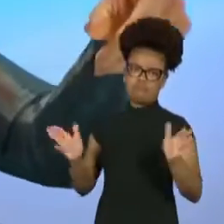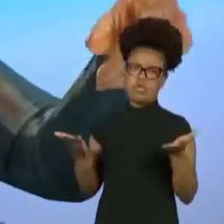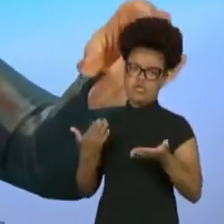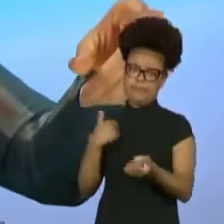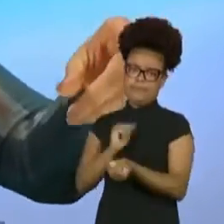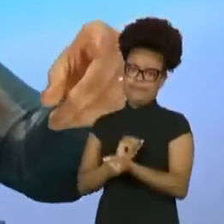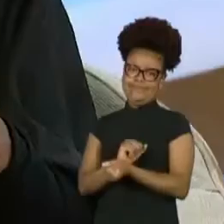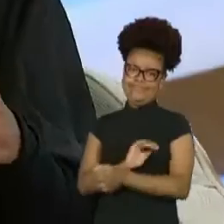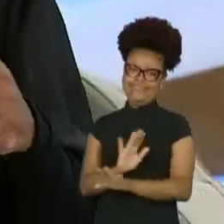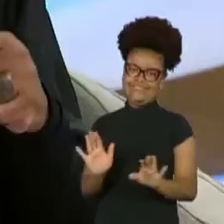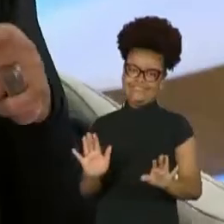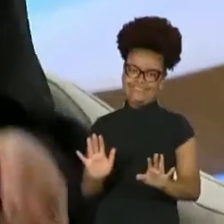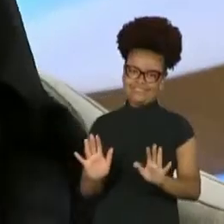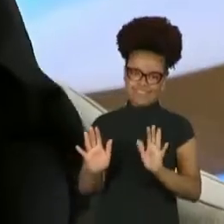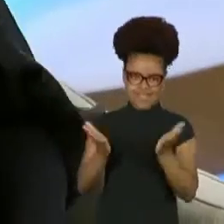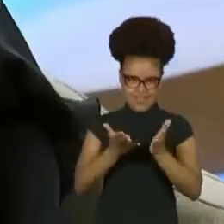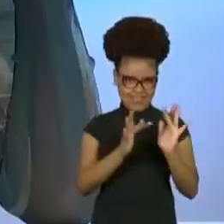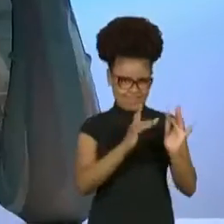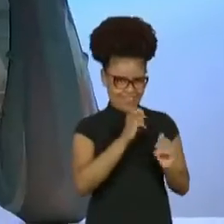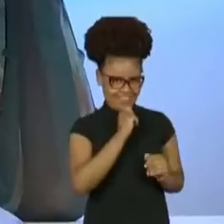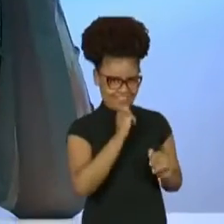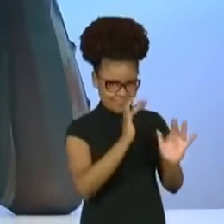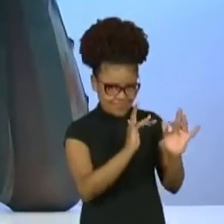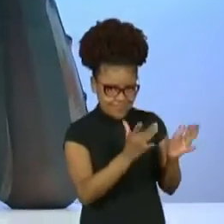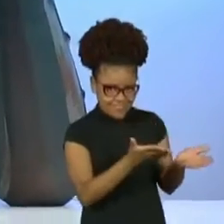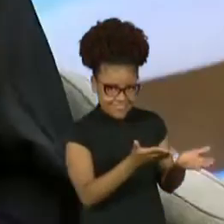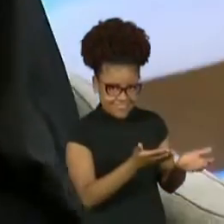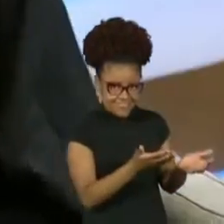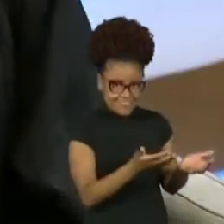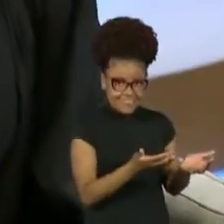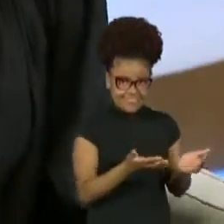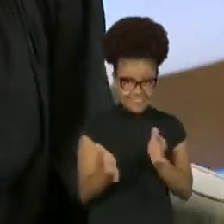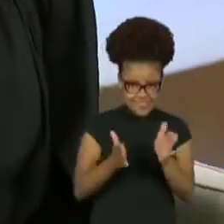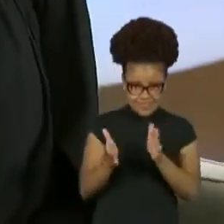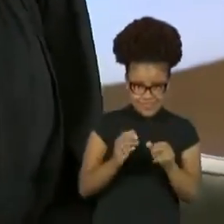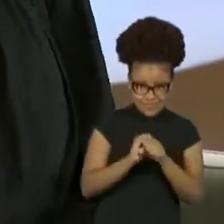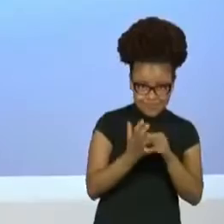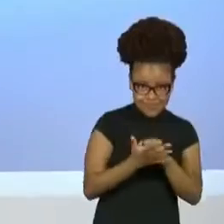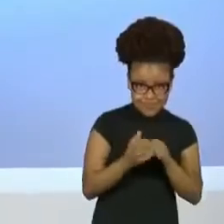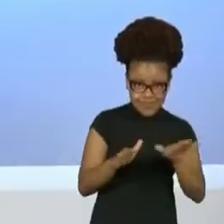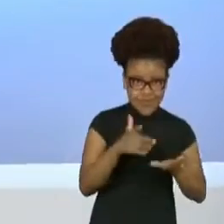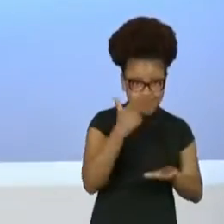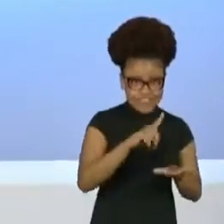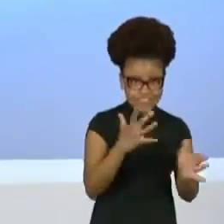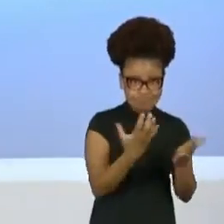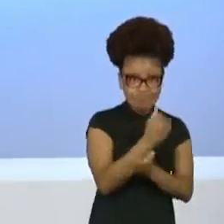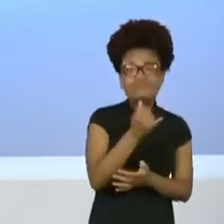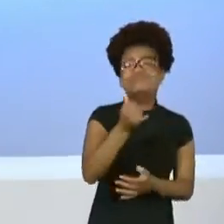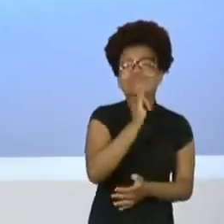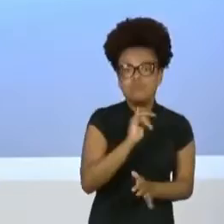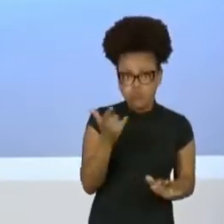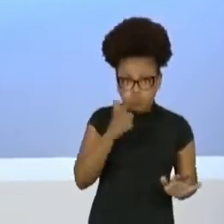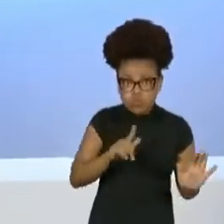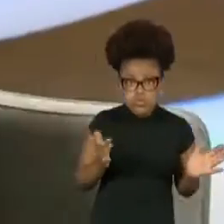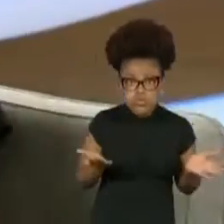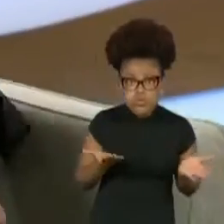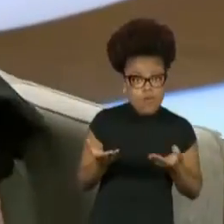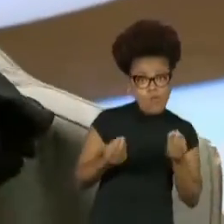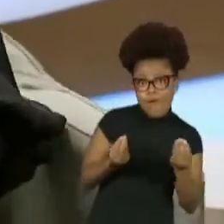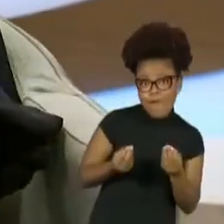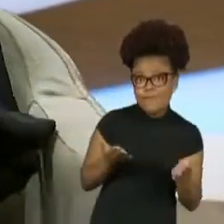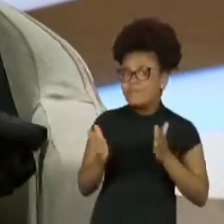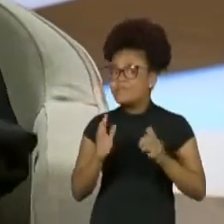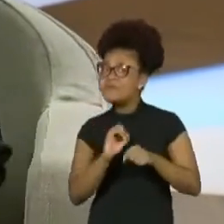Mas namora... Ter um namorado na pandemia, Zezé? Como é que você conseguiu arrumar um põe na pandemia, Zezé?